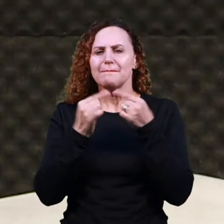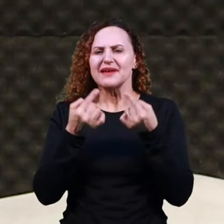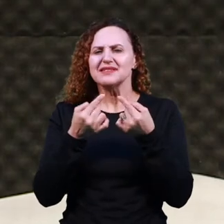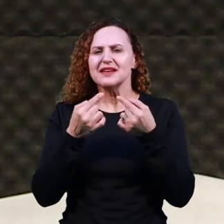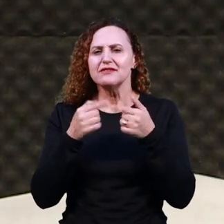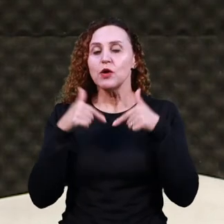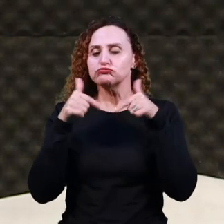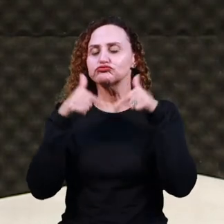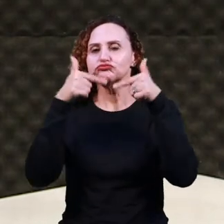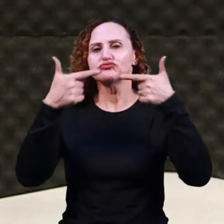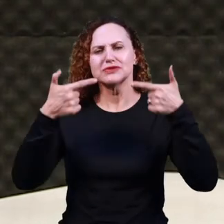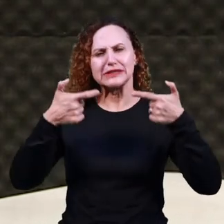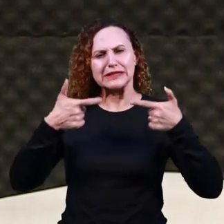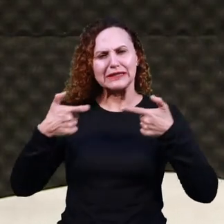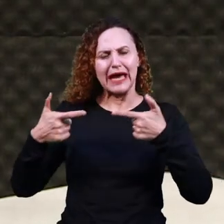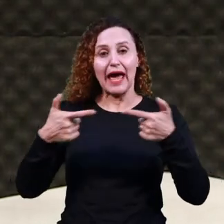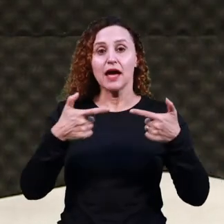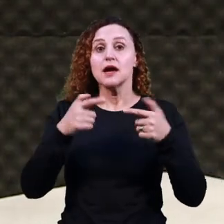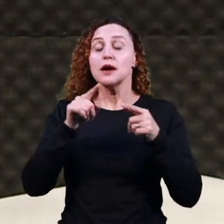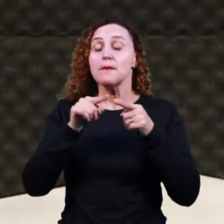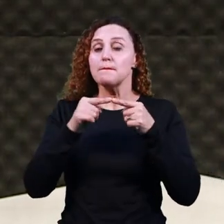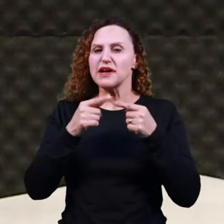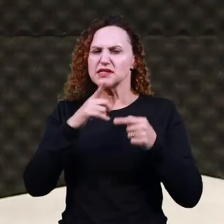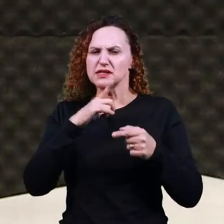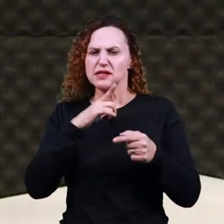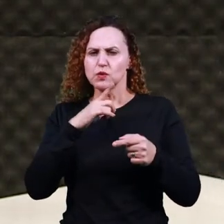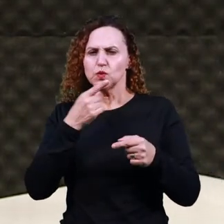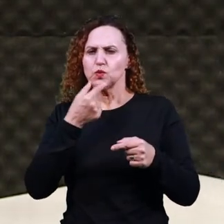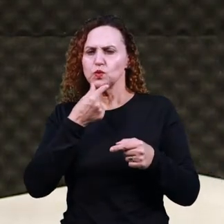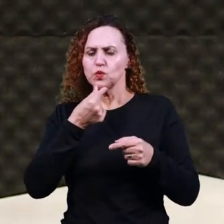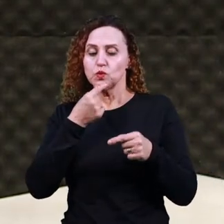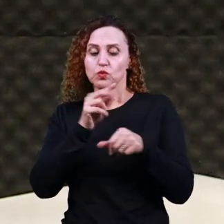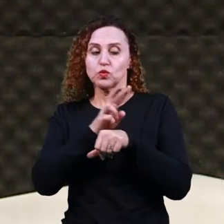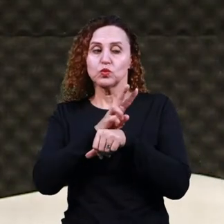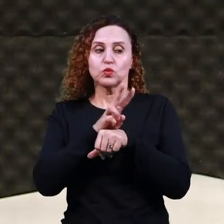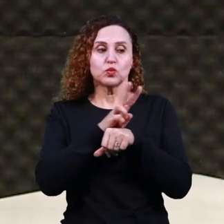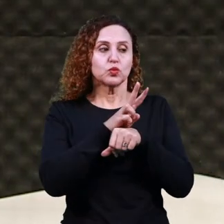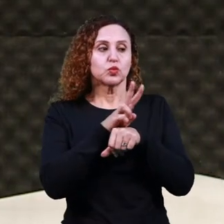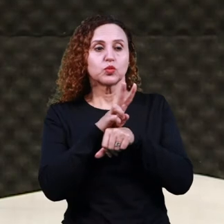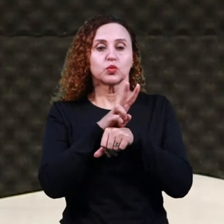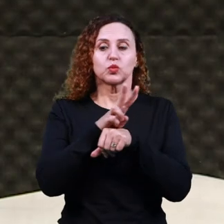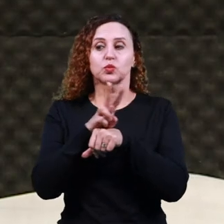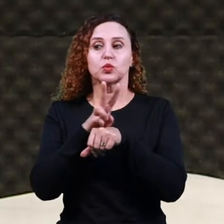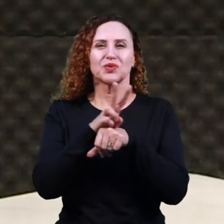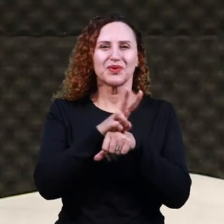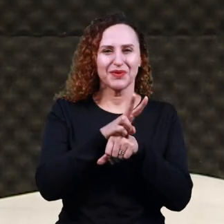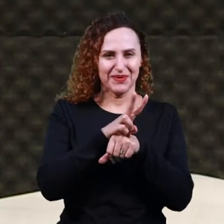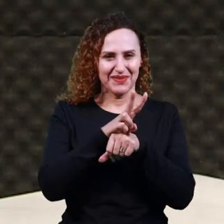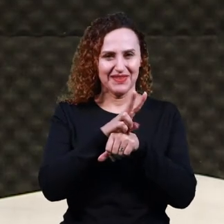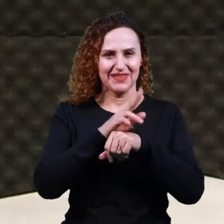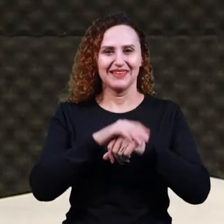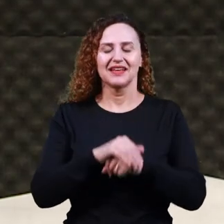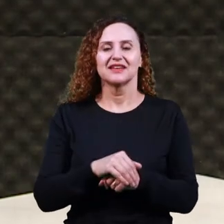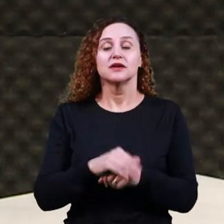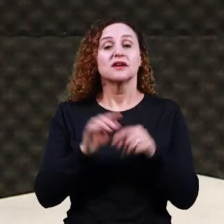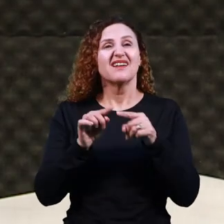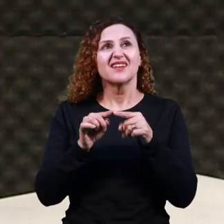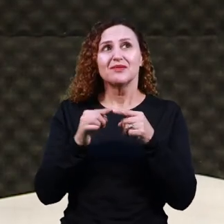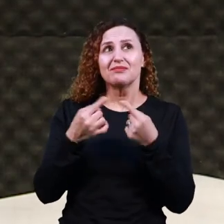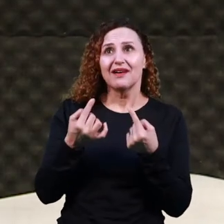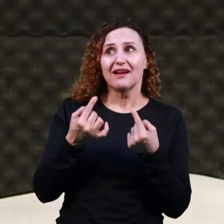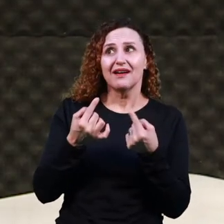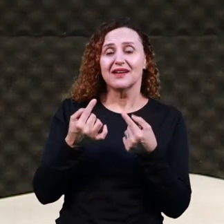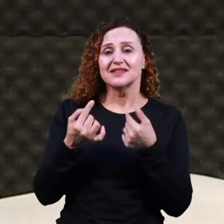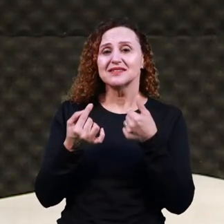vigiando a Inês para que ela não faça nada de errado na sua ausência. Posteriormente, ela recebe a